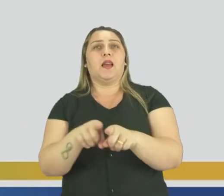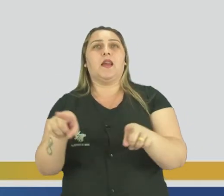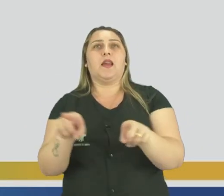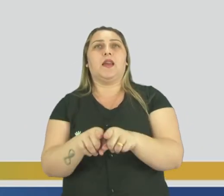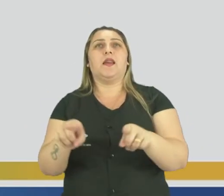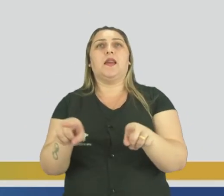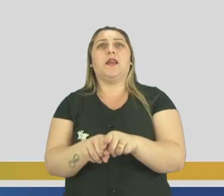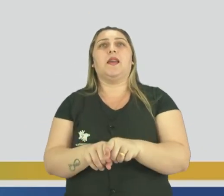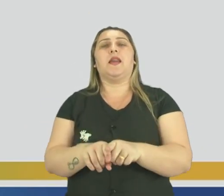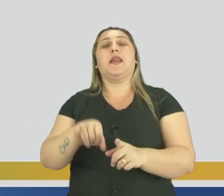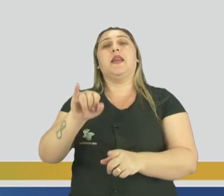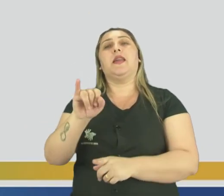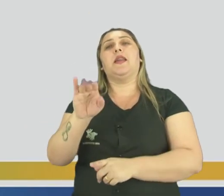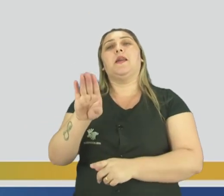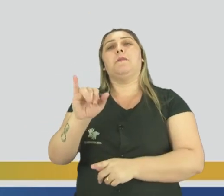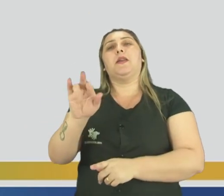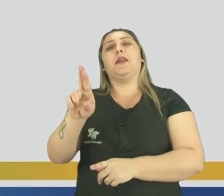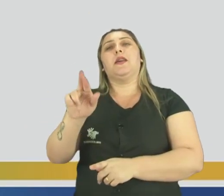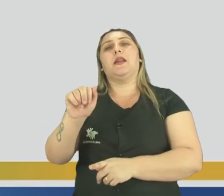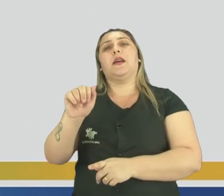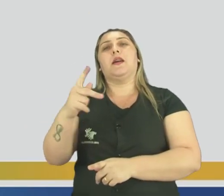aqui, o Parque do Ibirapuera.